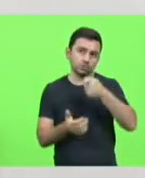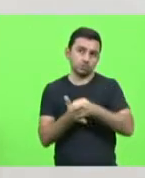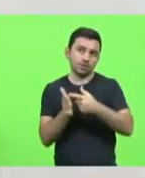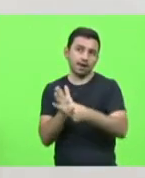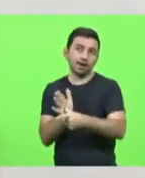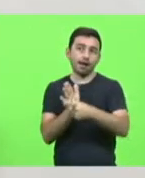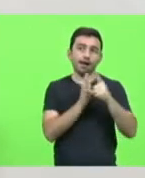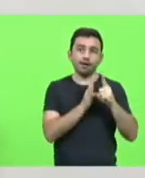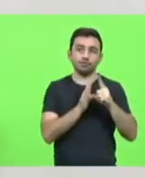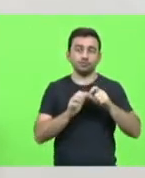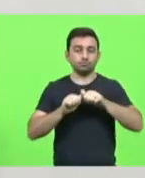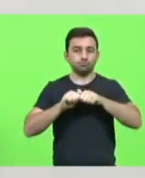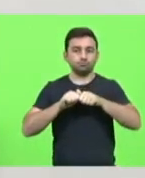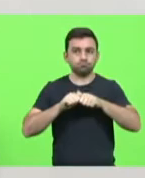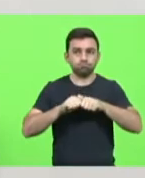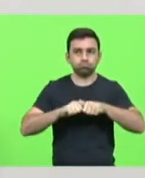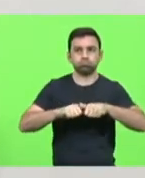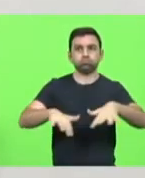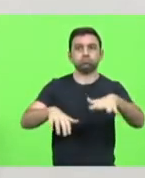calamidade pública.